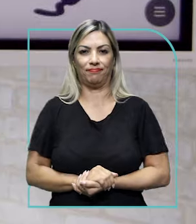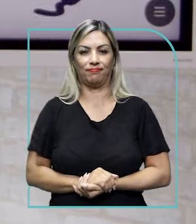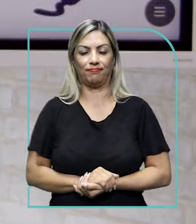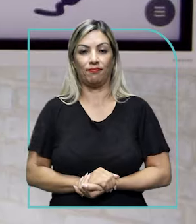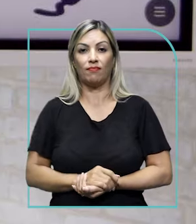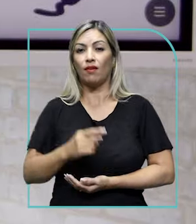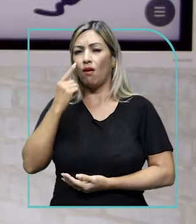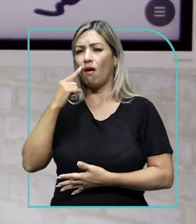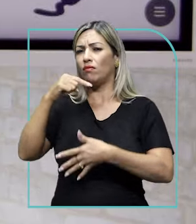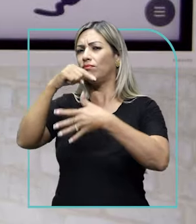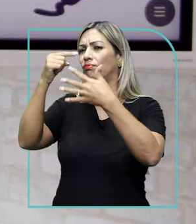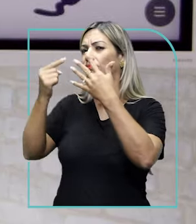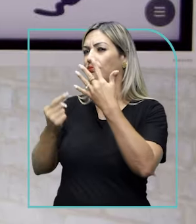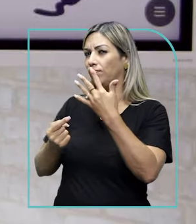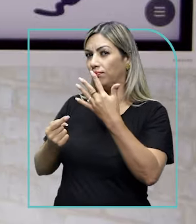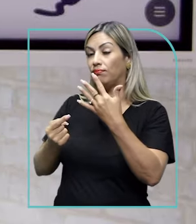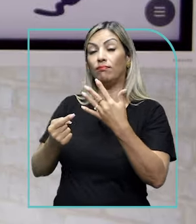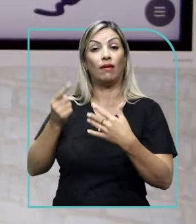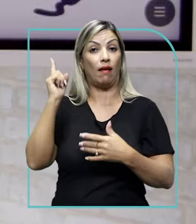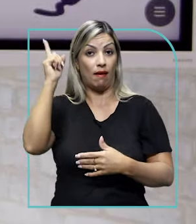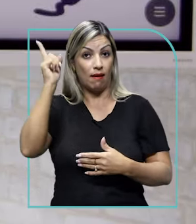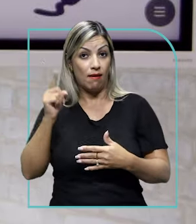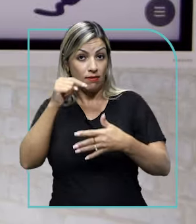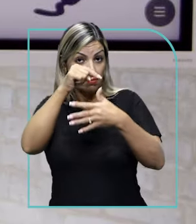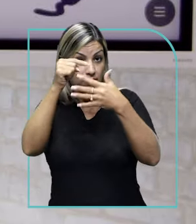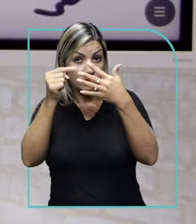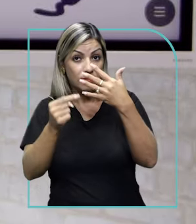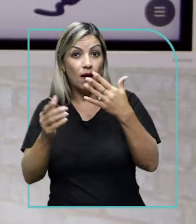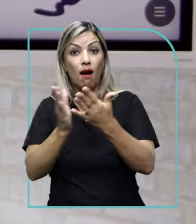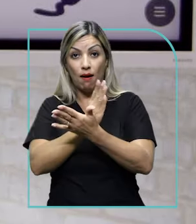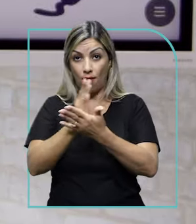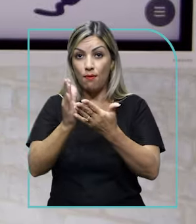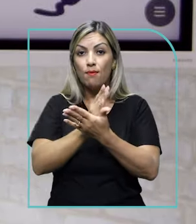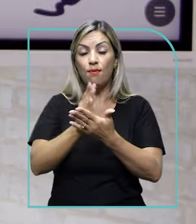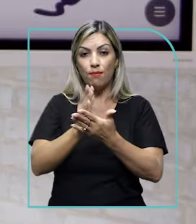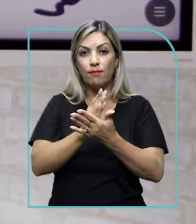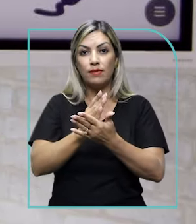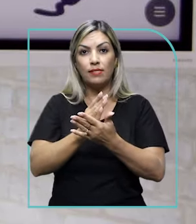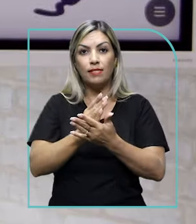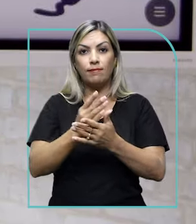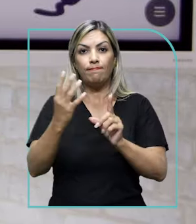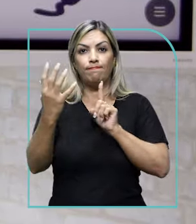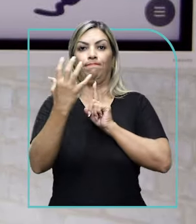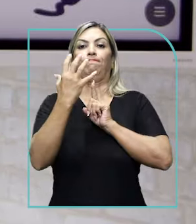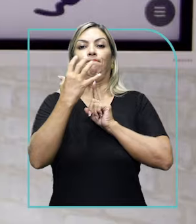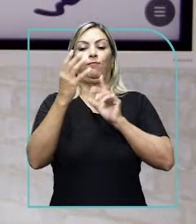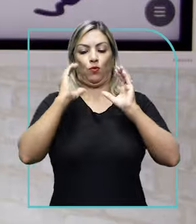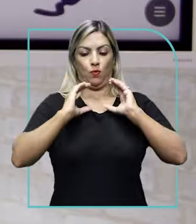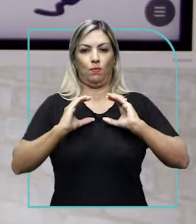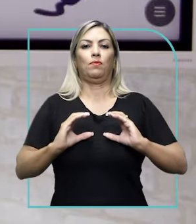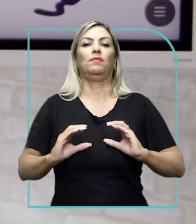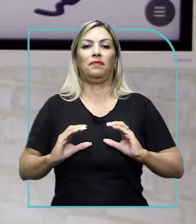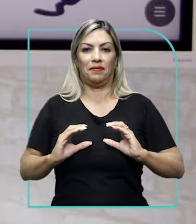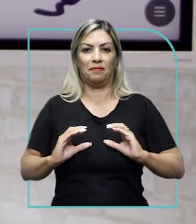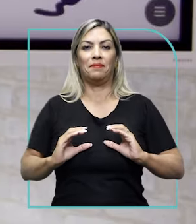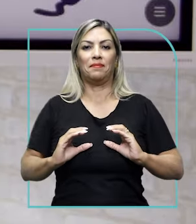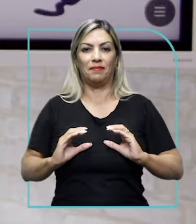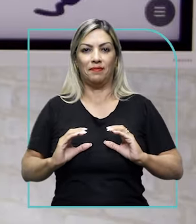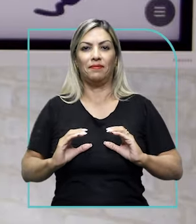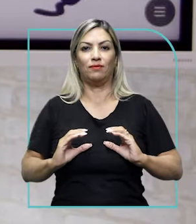Olha só que interessante. Dessas medidas, algumas delas mexeram com o nosso comportamento